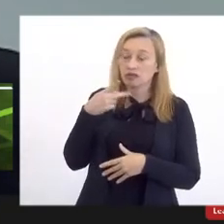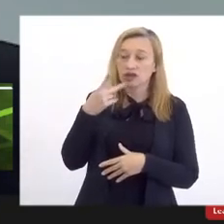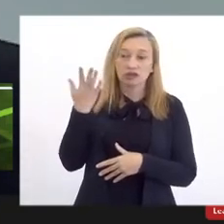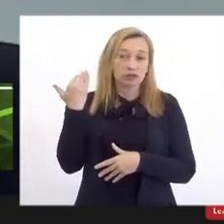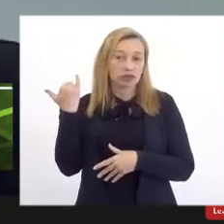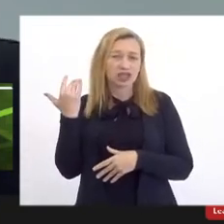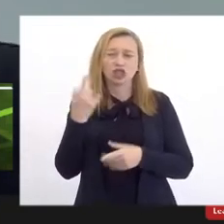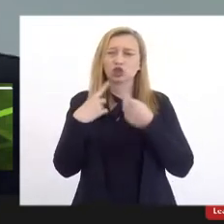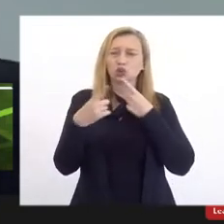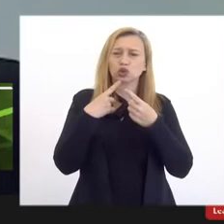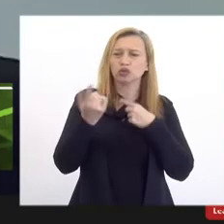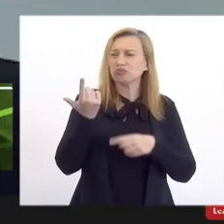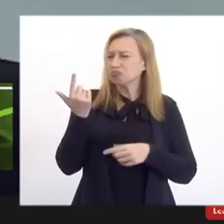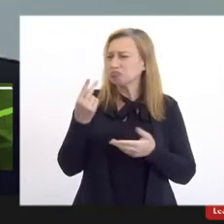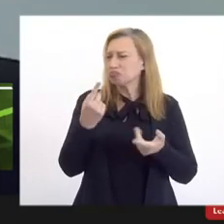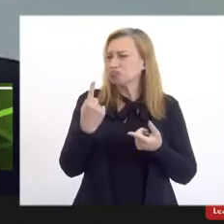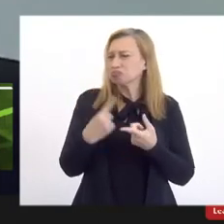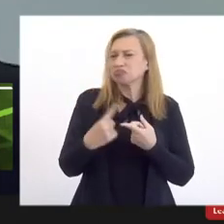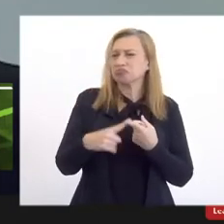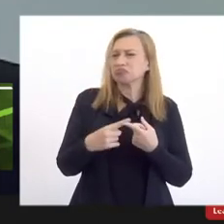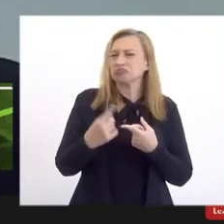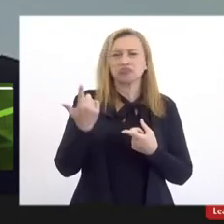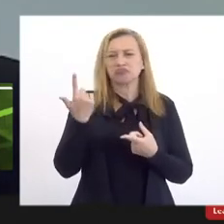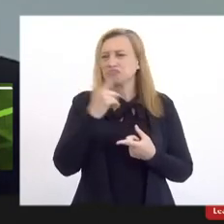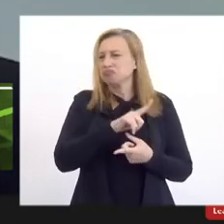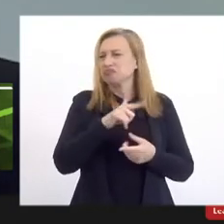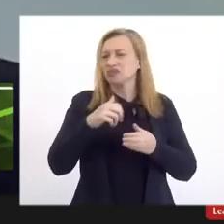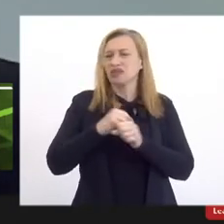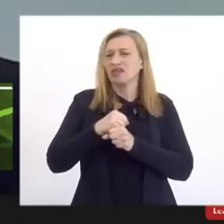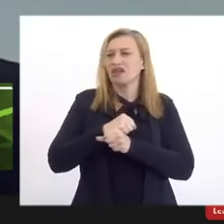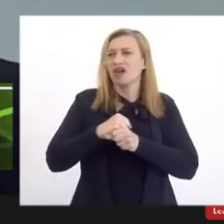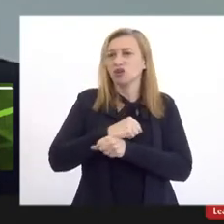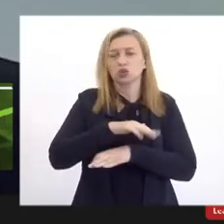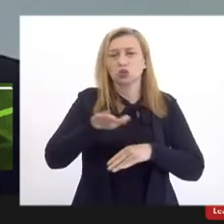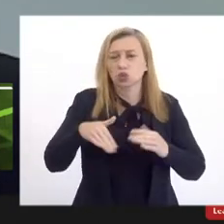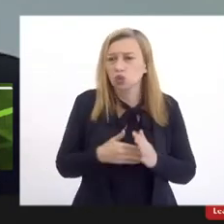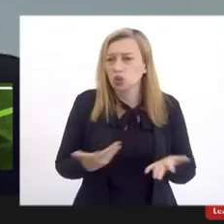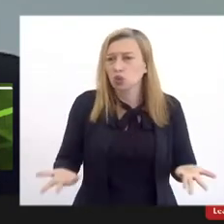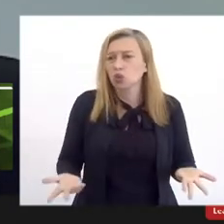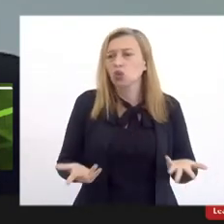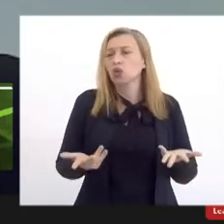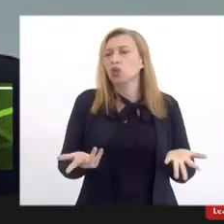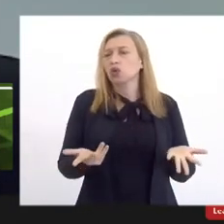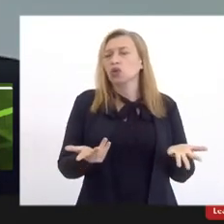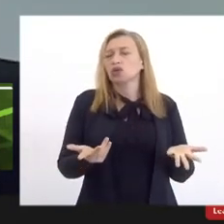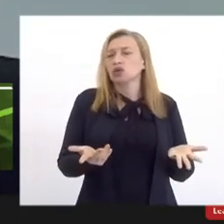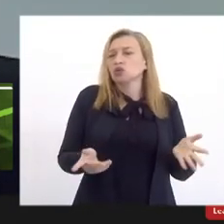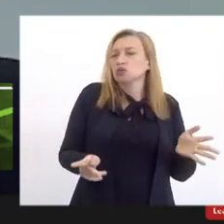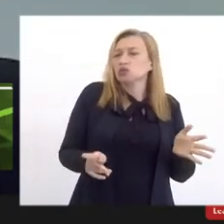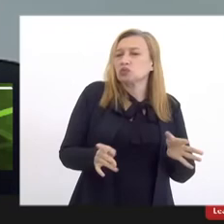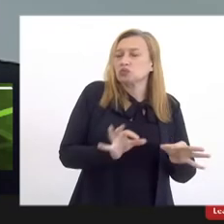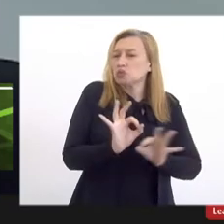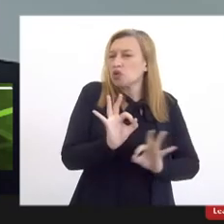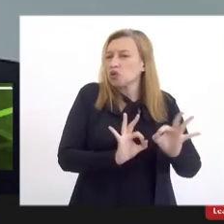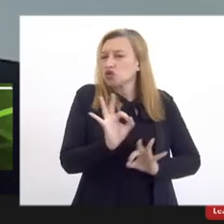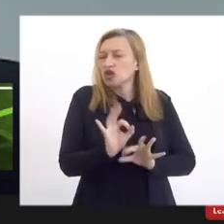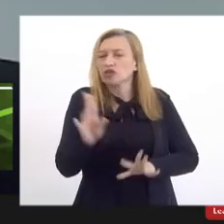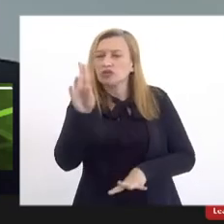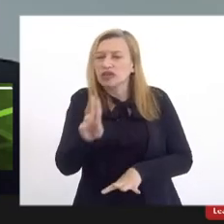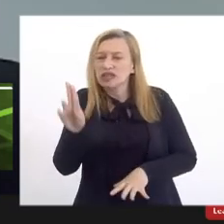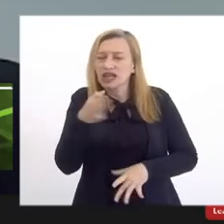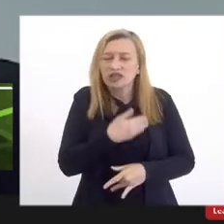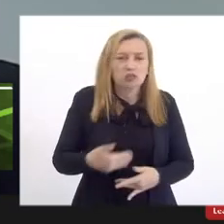por que a UESO não conseguiu durante todos esses anos consolidar um projeto de uma universidade